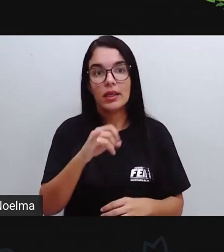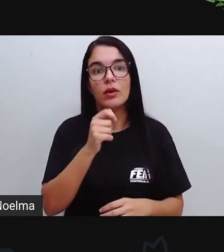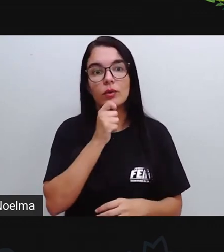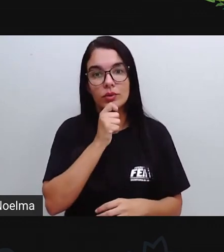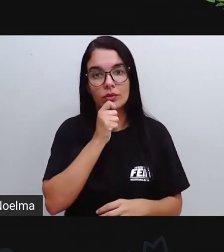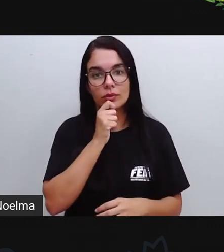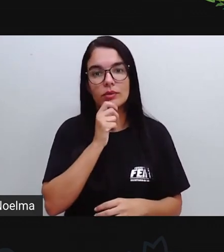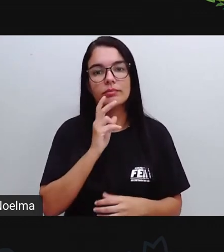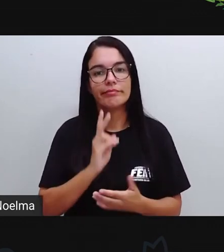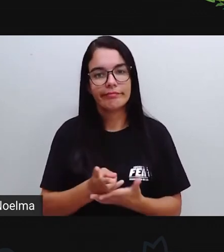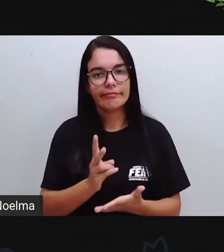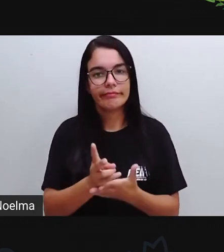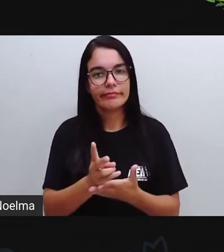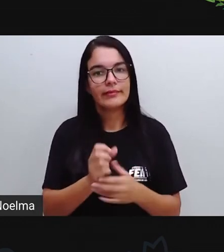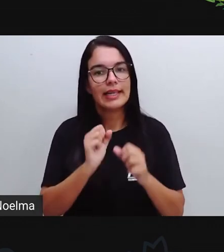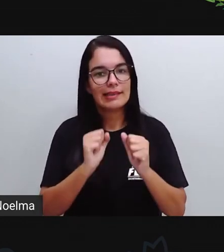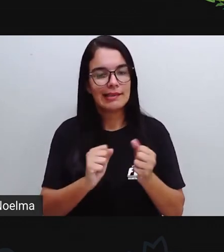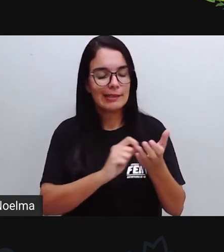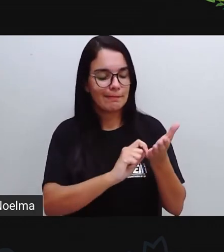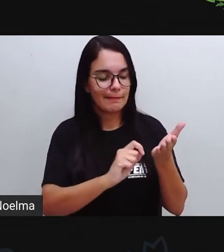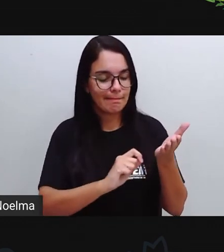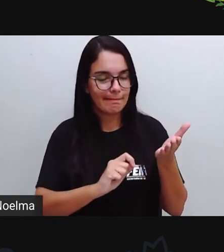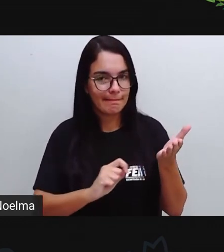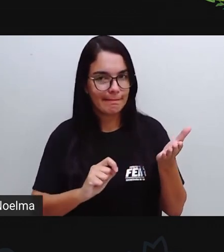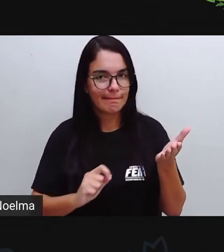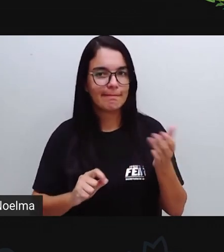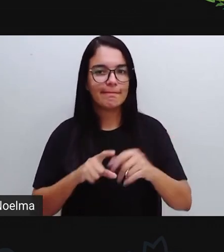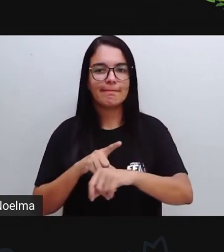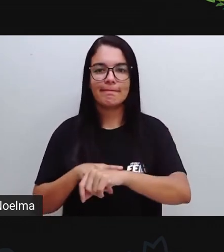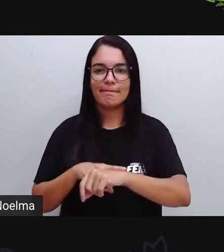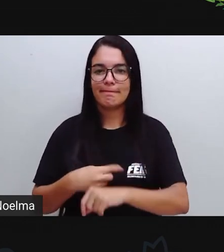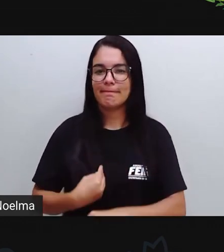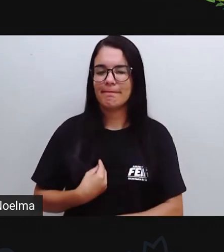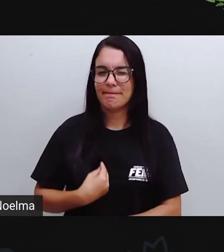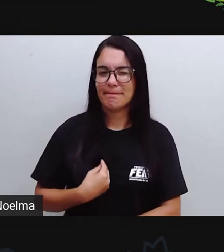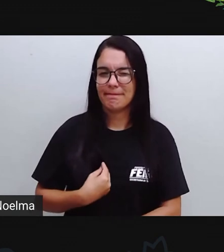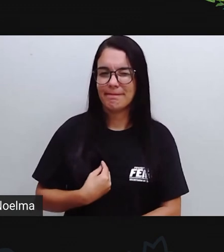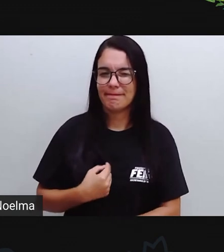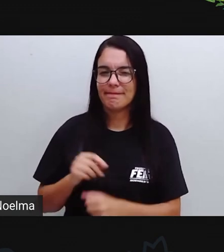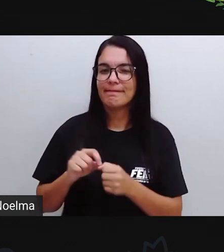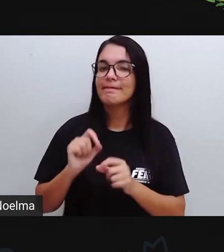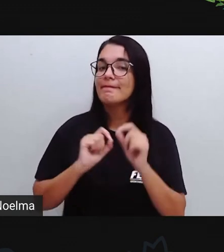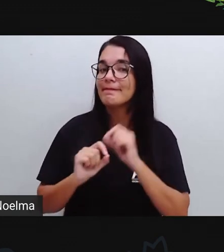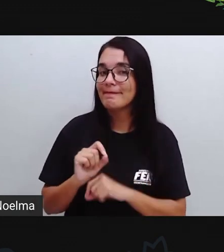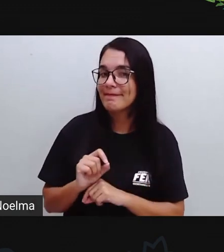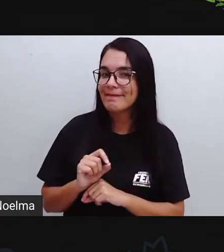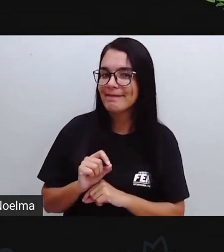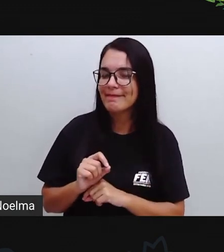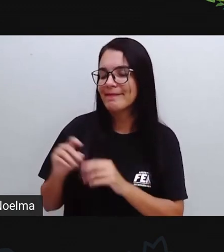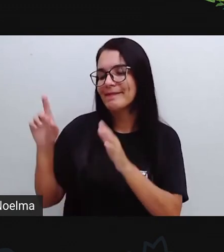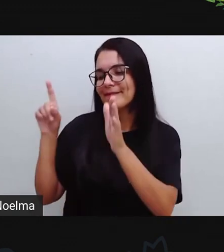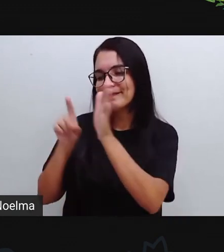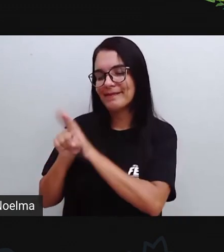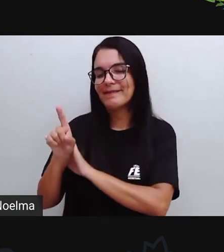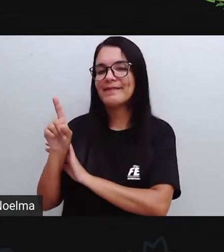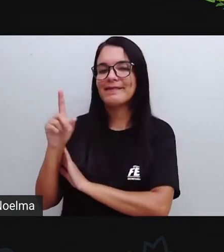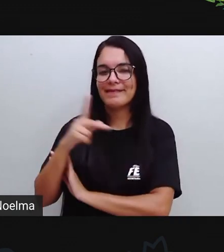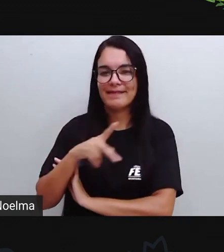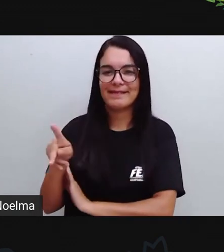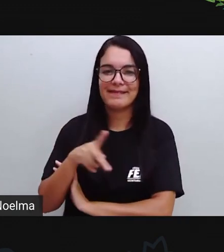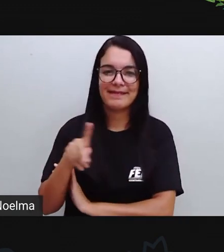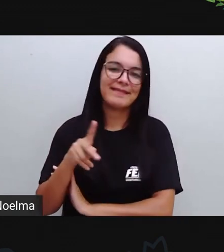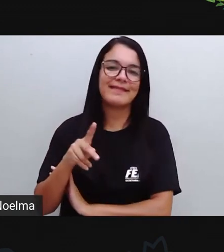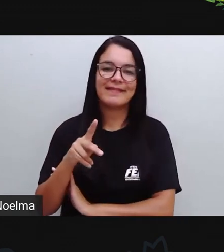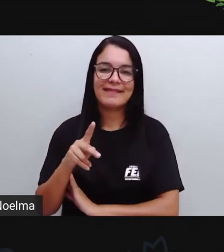permanecer Faça anotação No momento presencial Vocês vão fazer o que? Vocês vão compartilhar Com o professor De